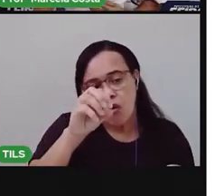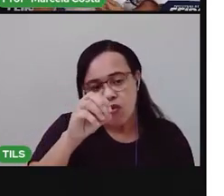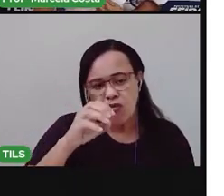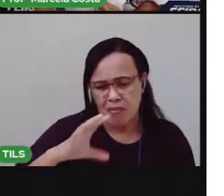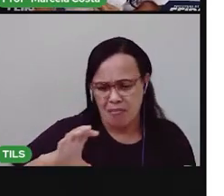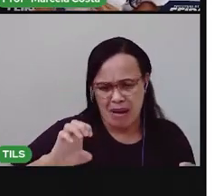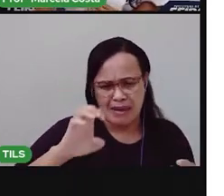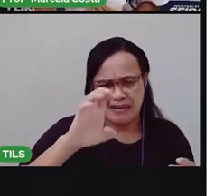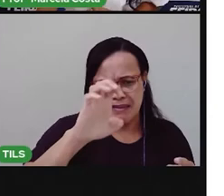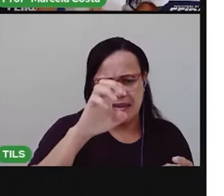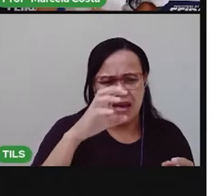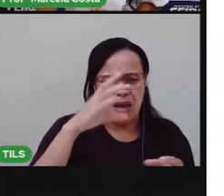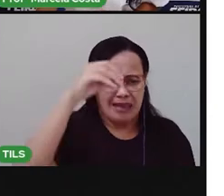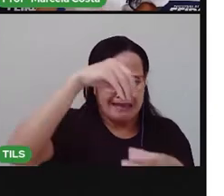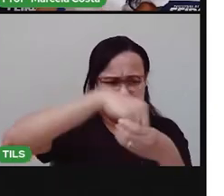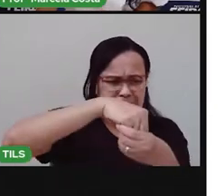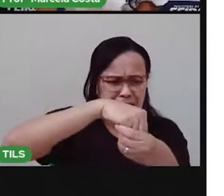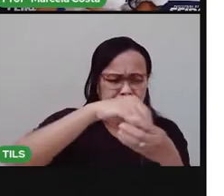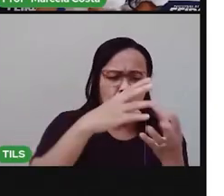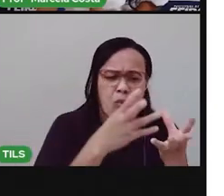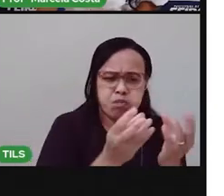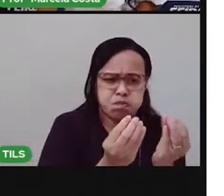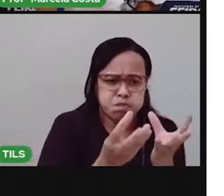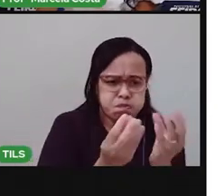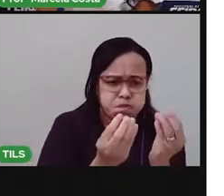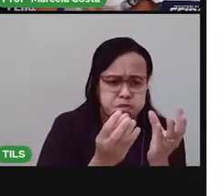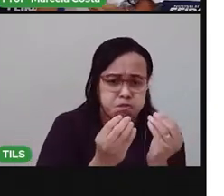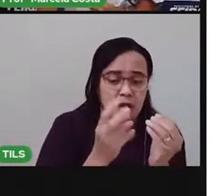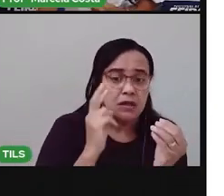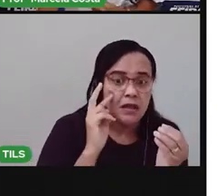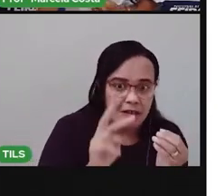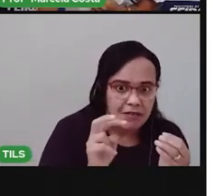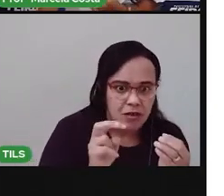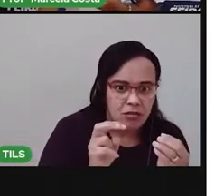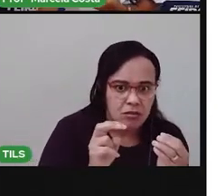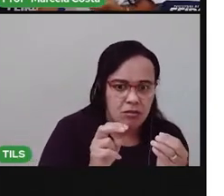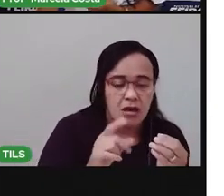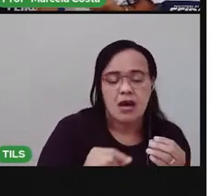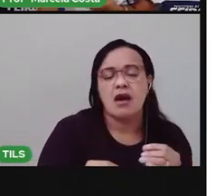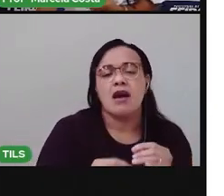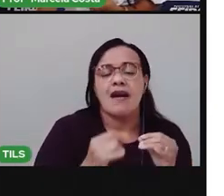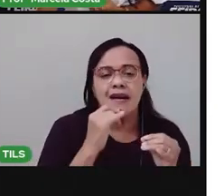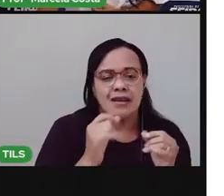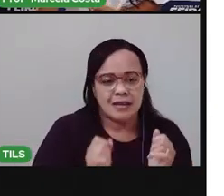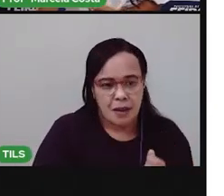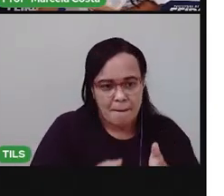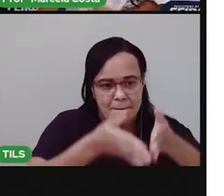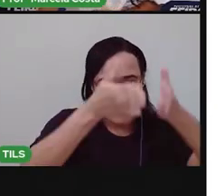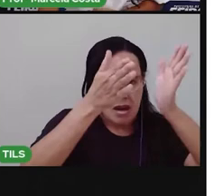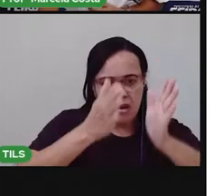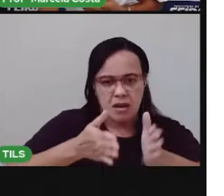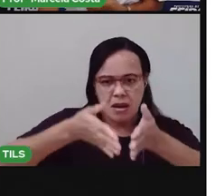olha já viu alguma parede assim alguma roupa